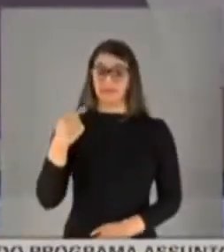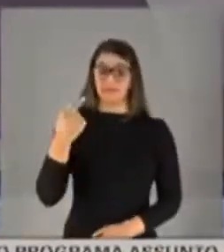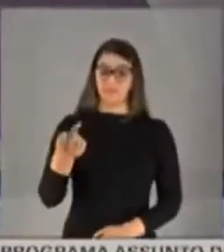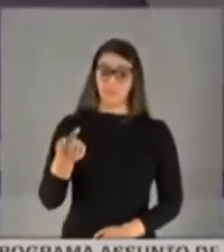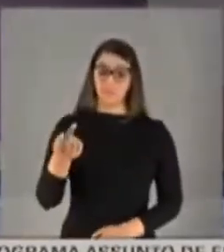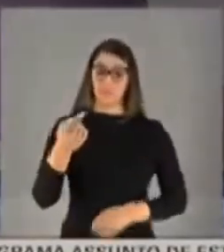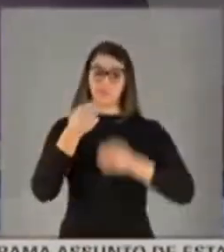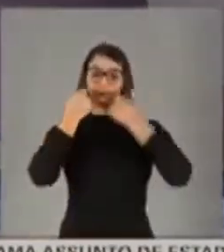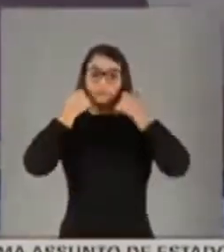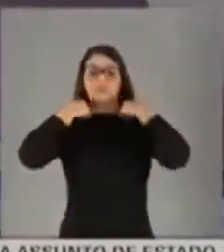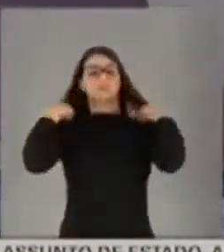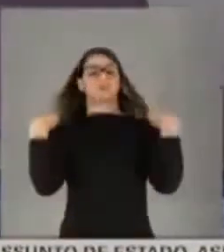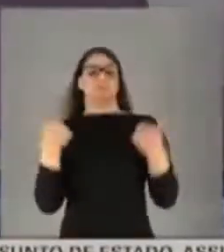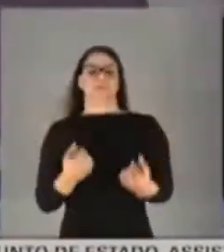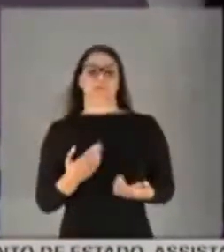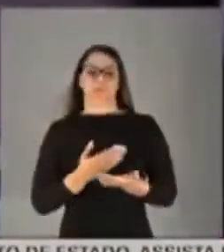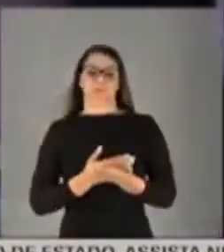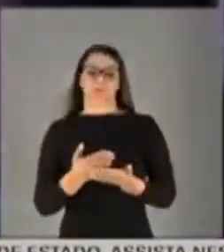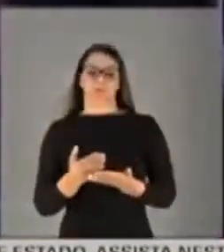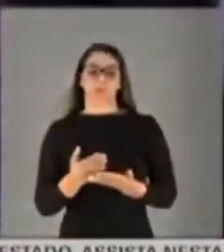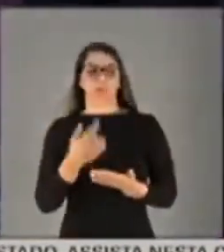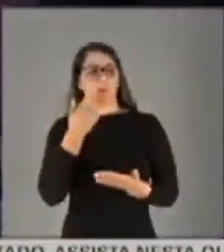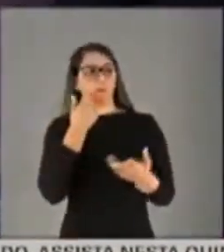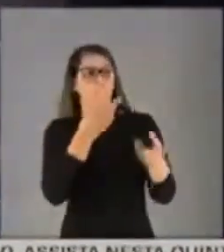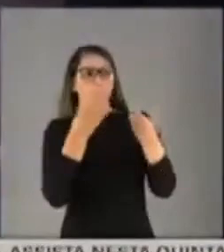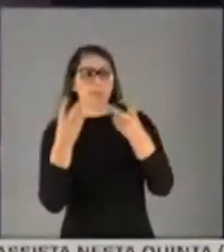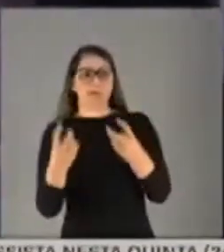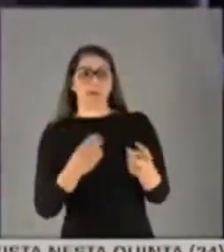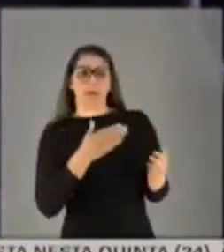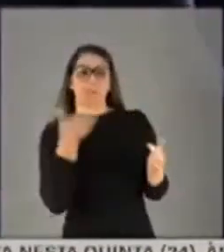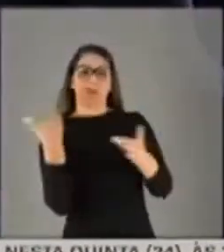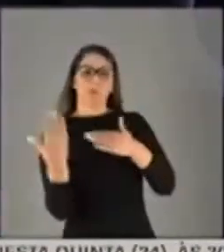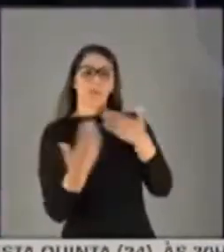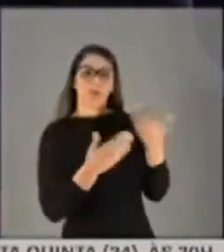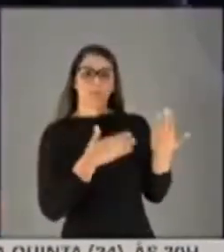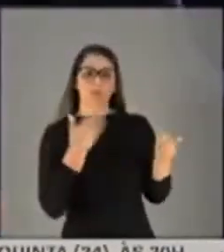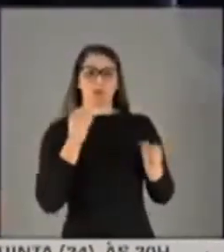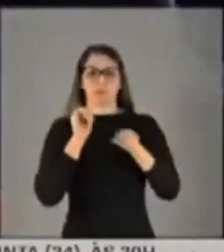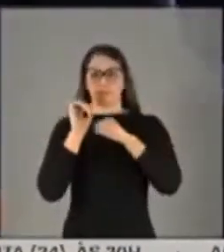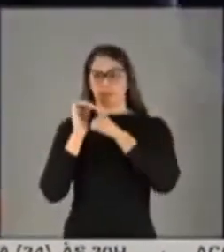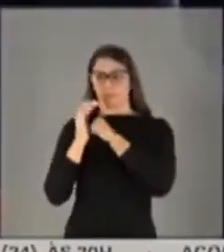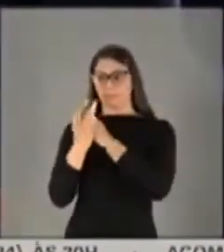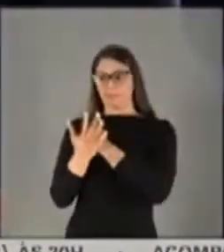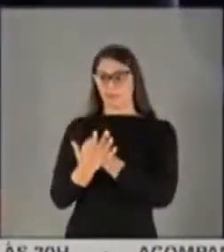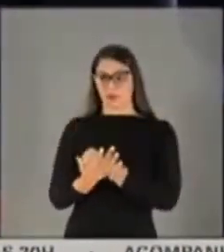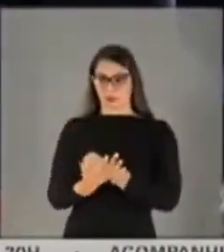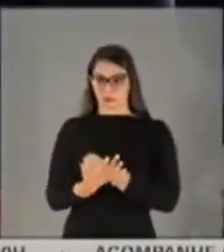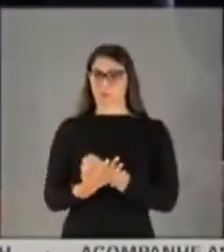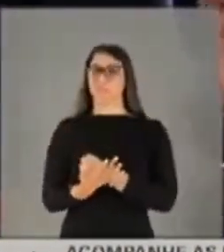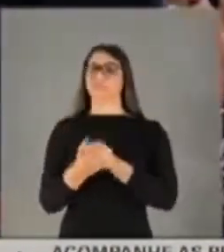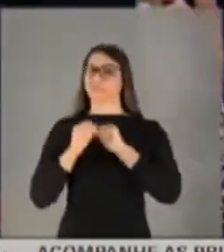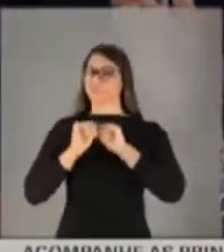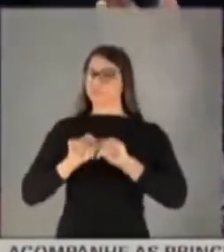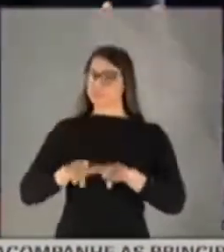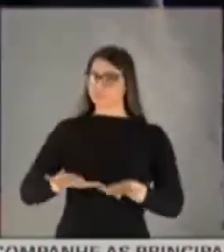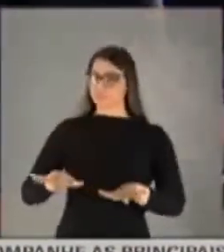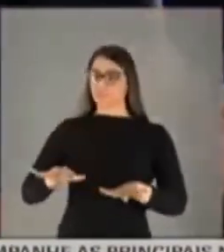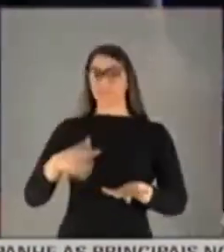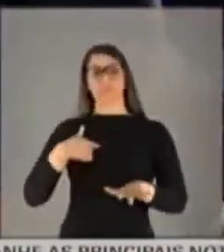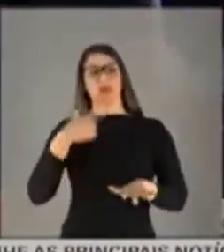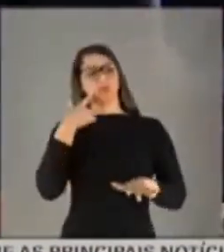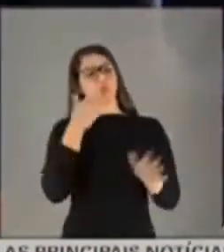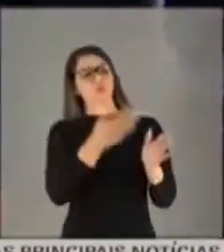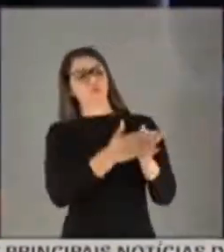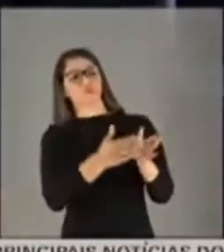passamos a analisar a mortalidade registrada no período da pandemia e fizemos isso para um período de um